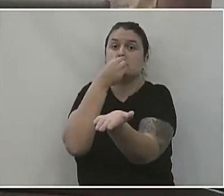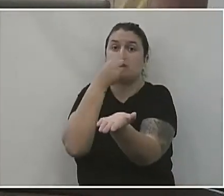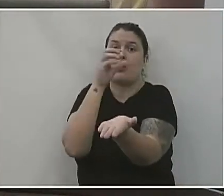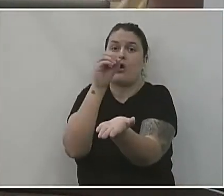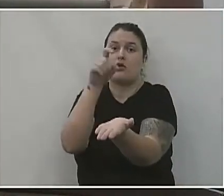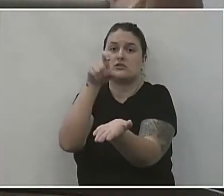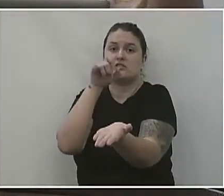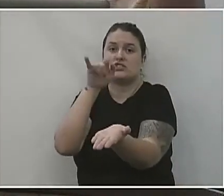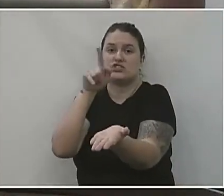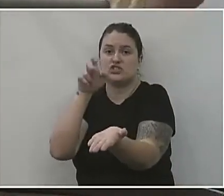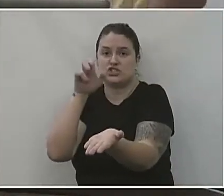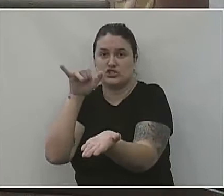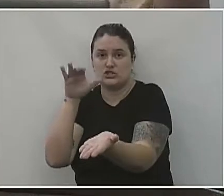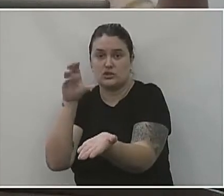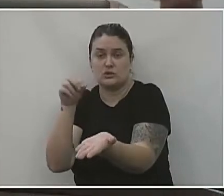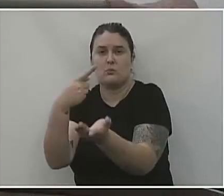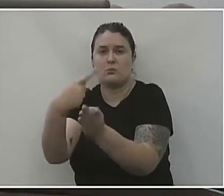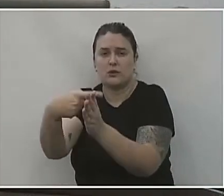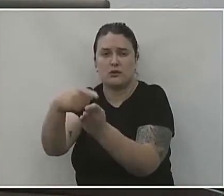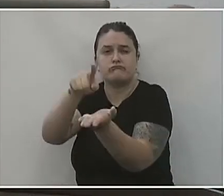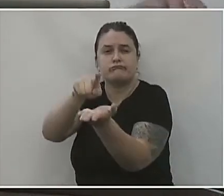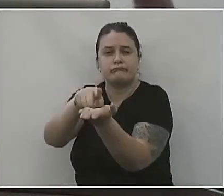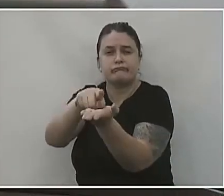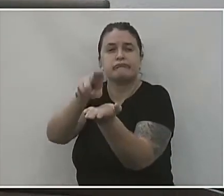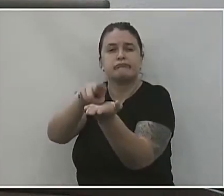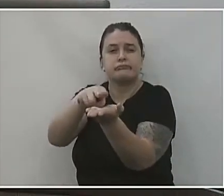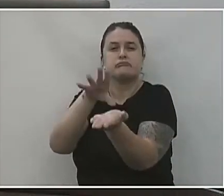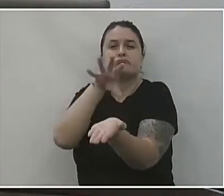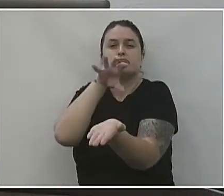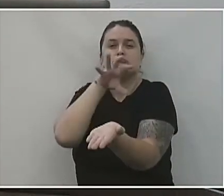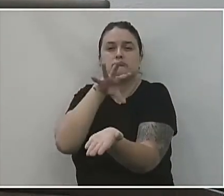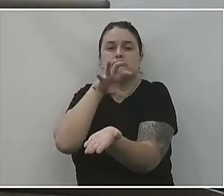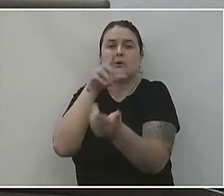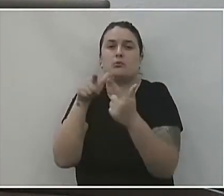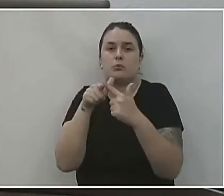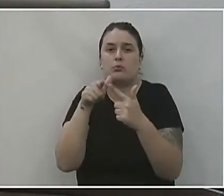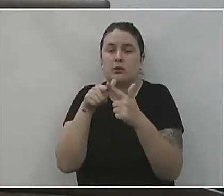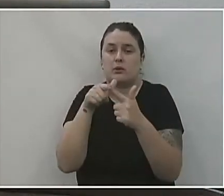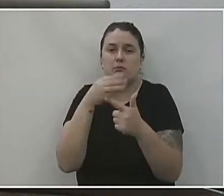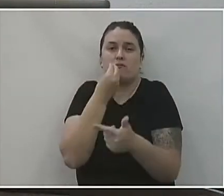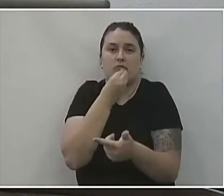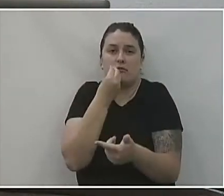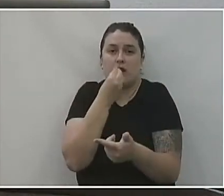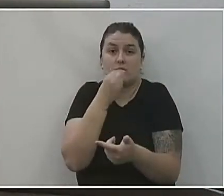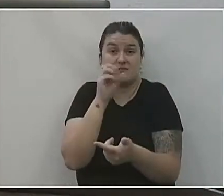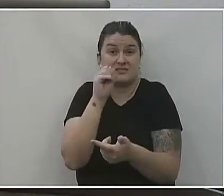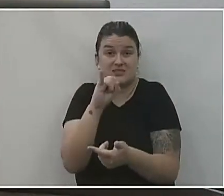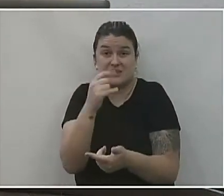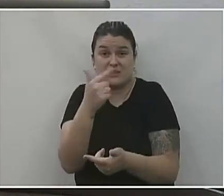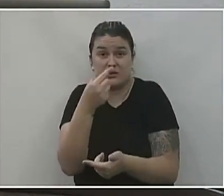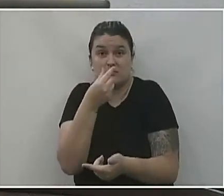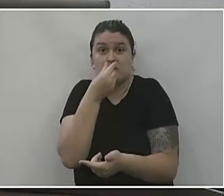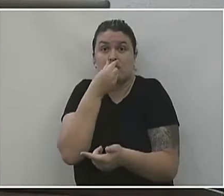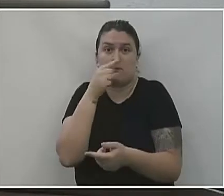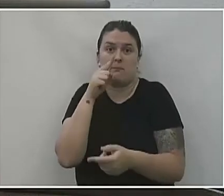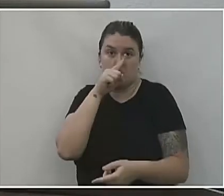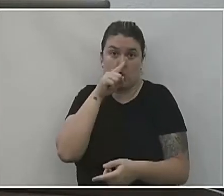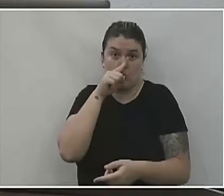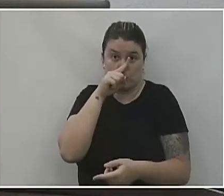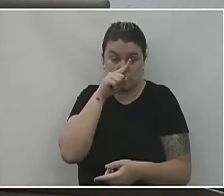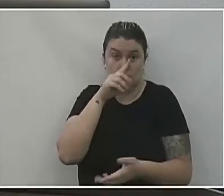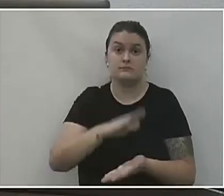necessário colocar no oxigênio porque essa estruturação caía bastante se ele não tivesse com esse apoio, mas que